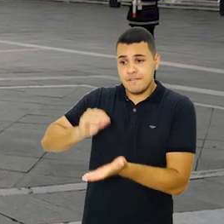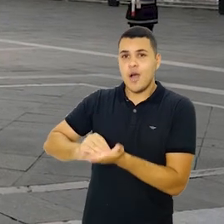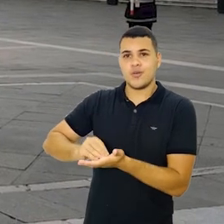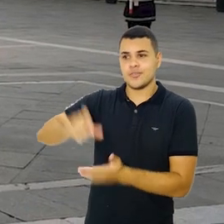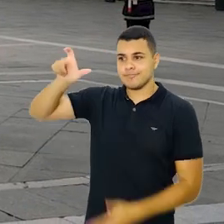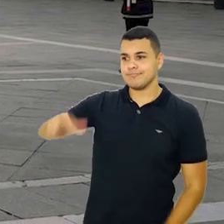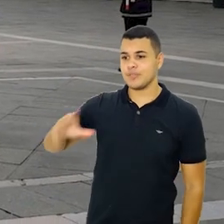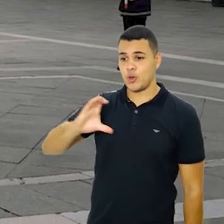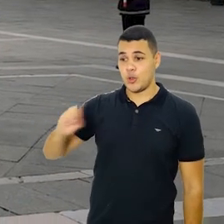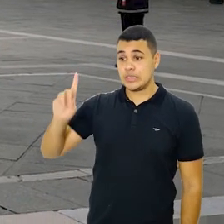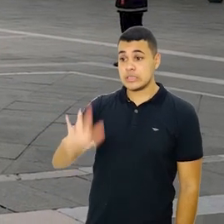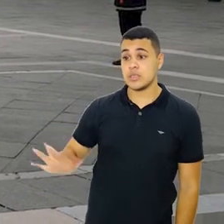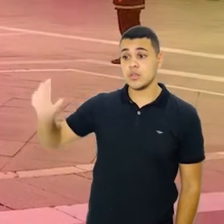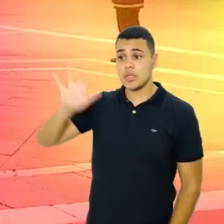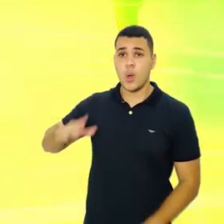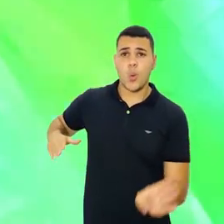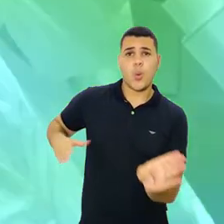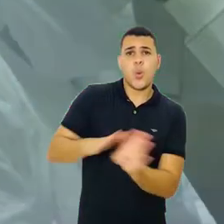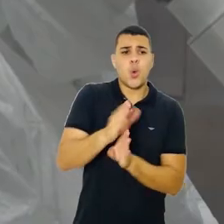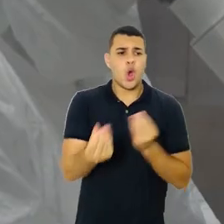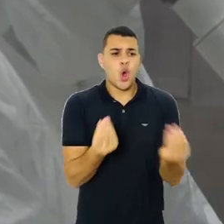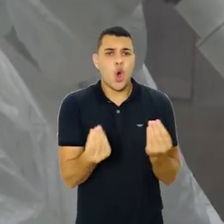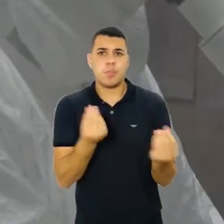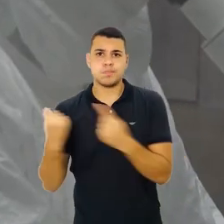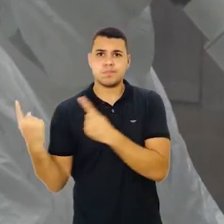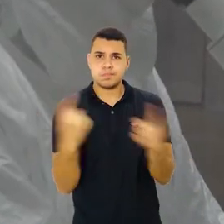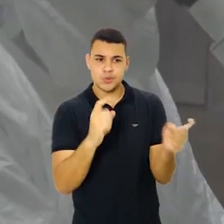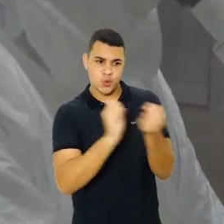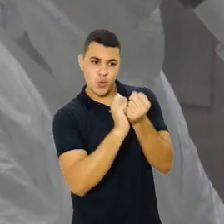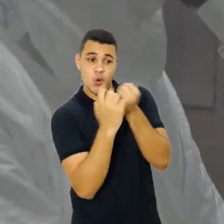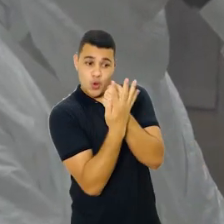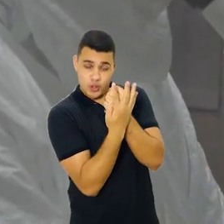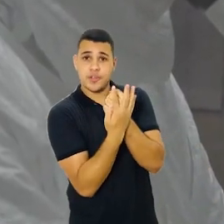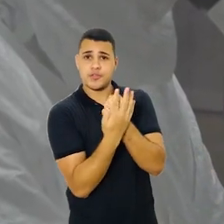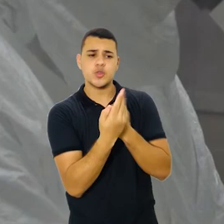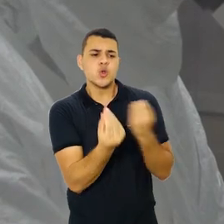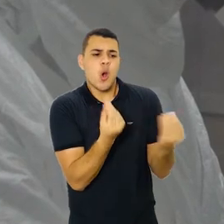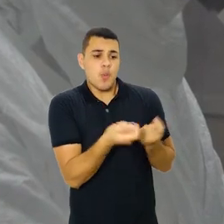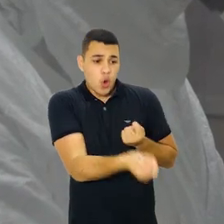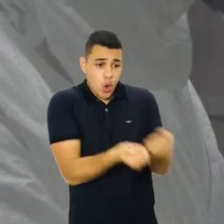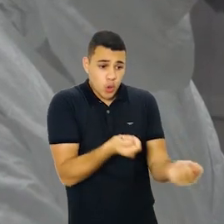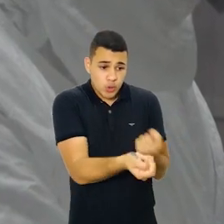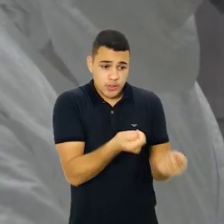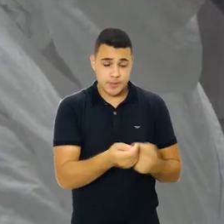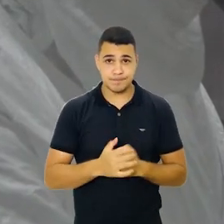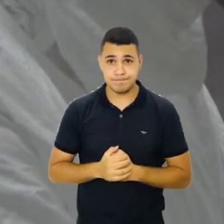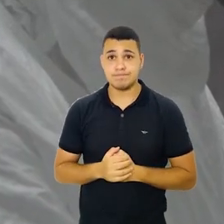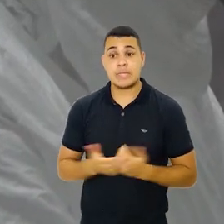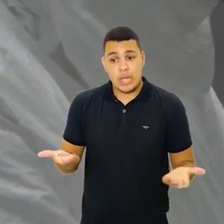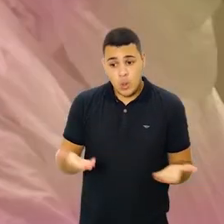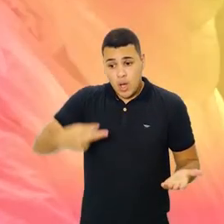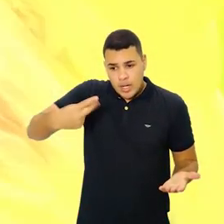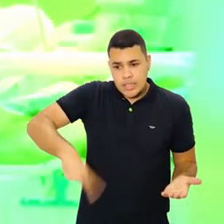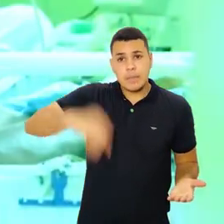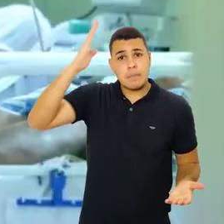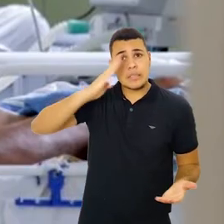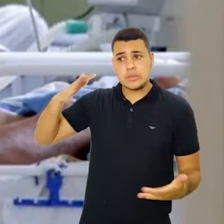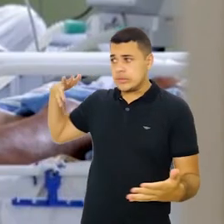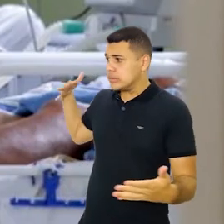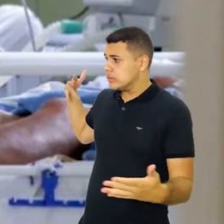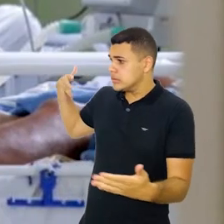pelo vírus. Porém, com a ausência de uma coordenação nacional das medidas de enfrentamento ao